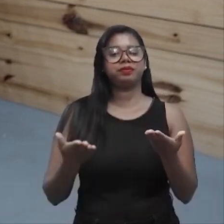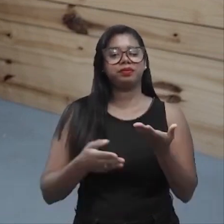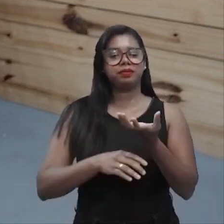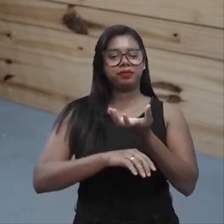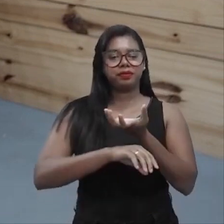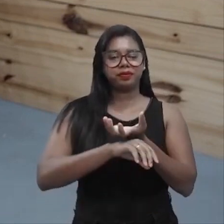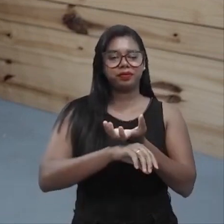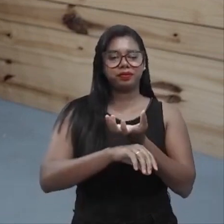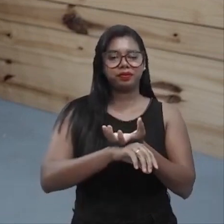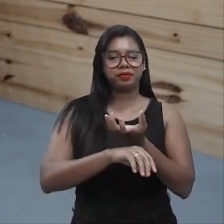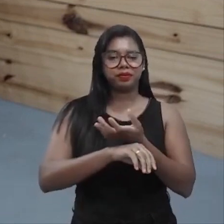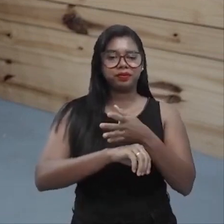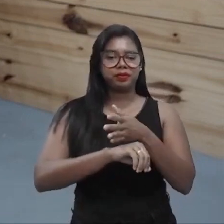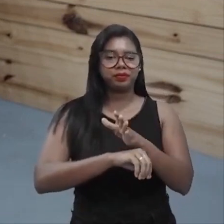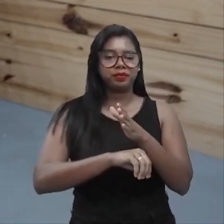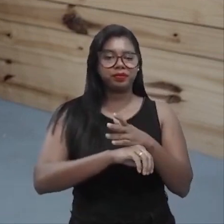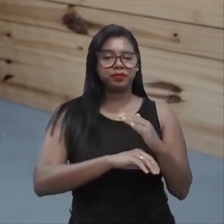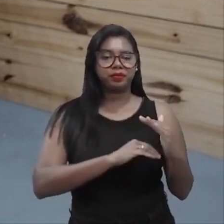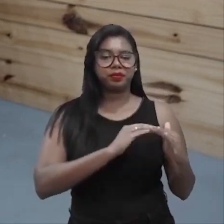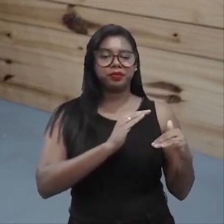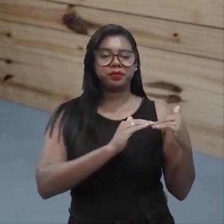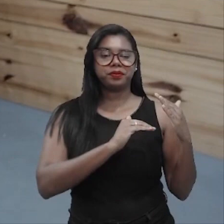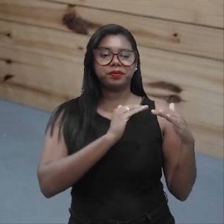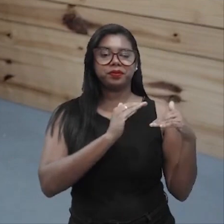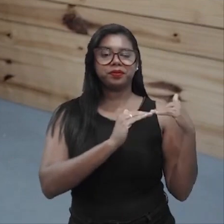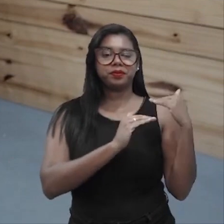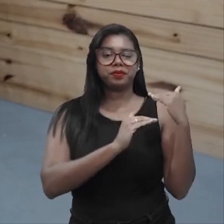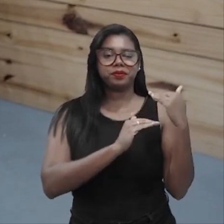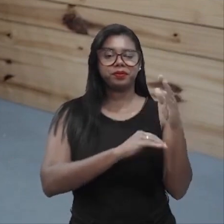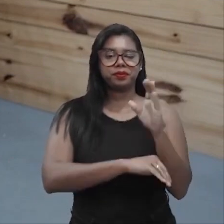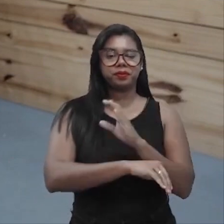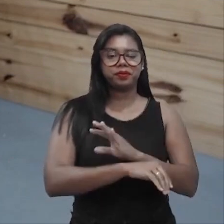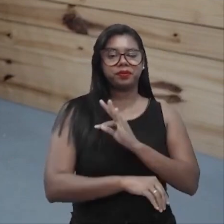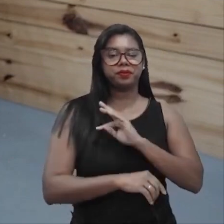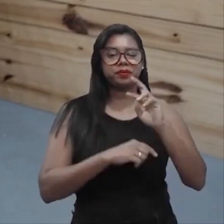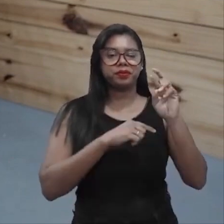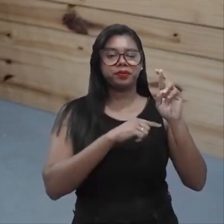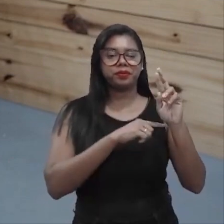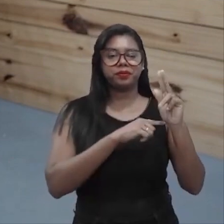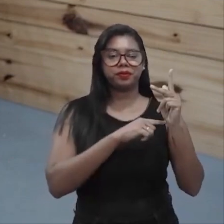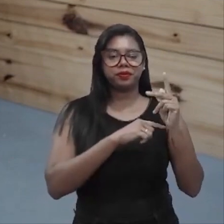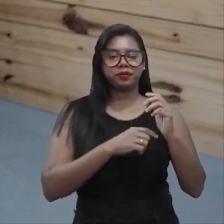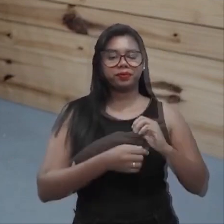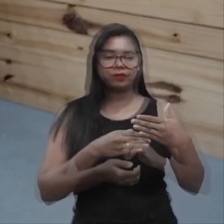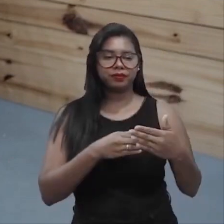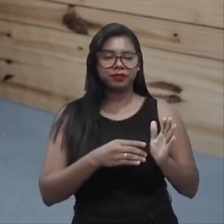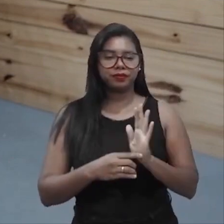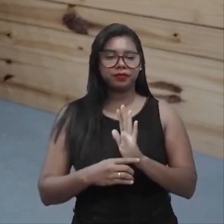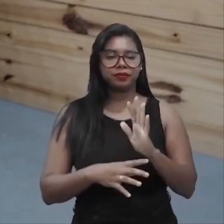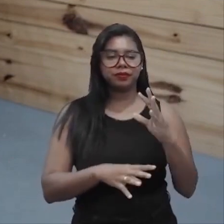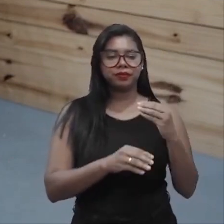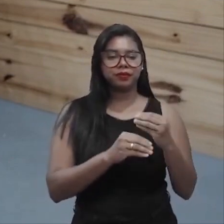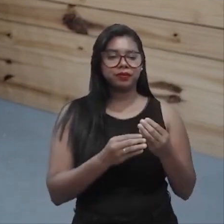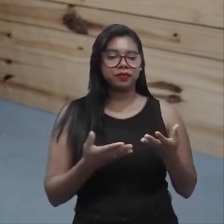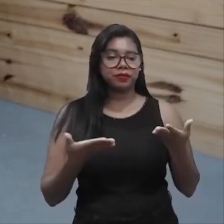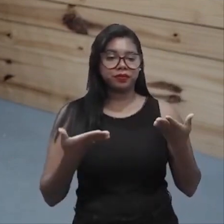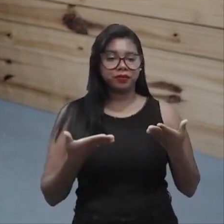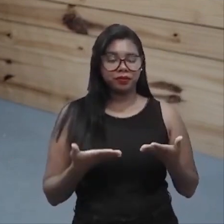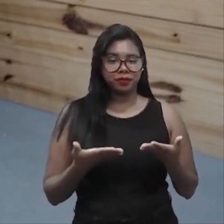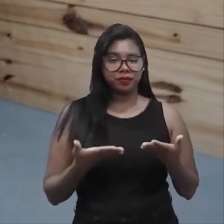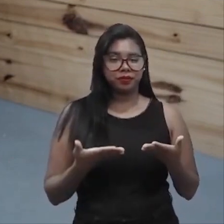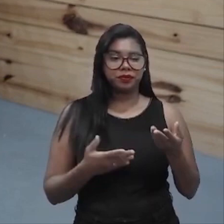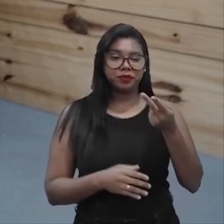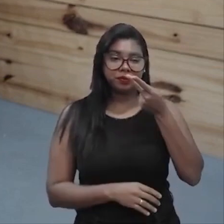disciplina treinamento e desenvolvimento do curso técnico de recursos humanos. E hoje eu trouxe